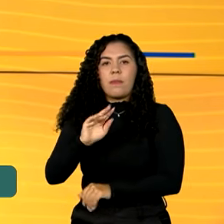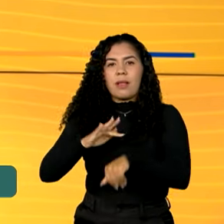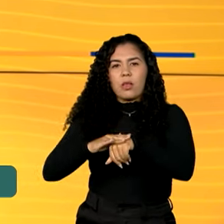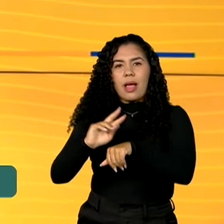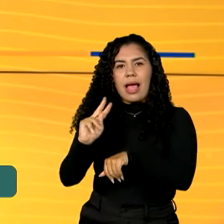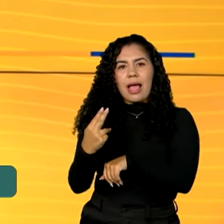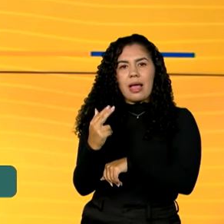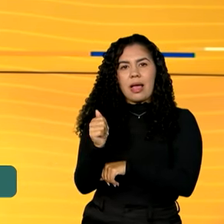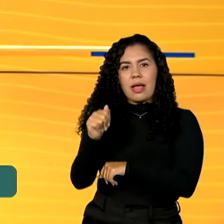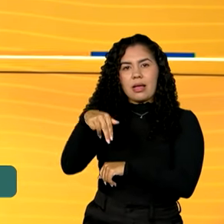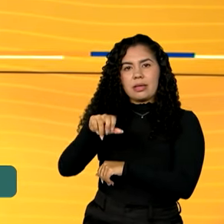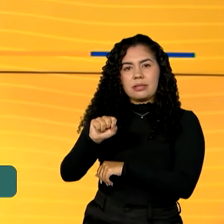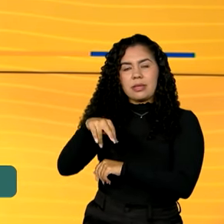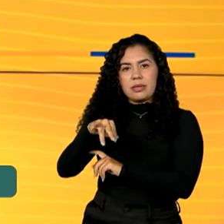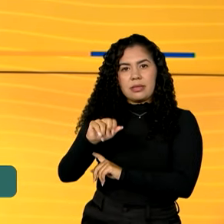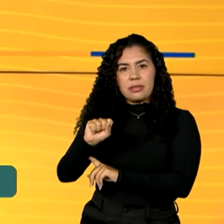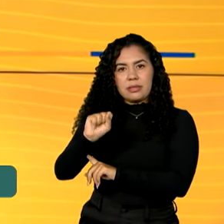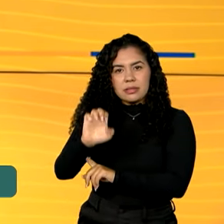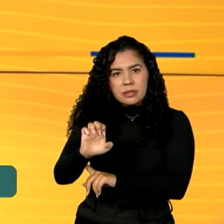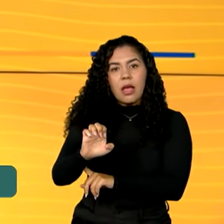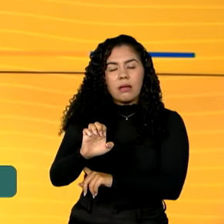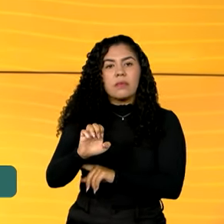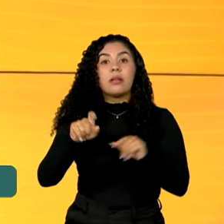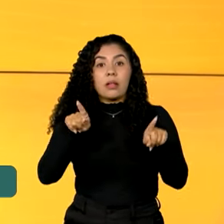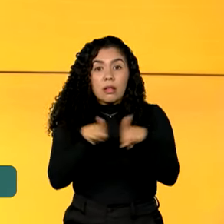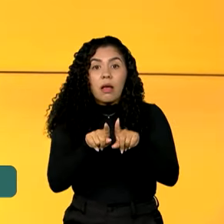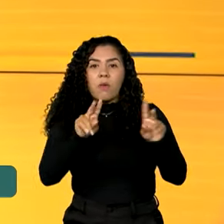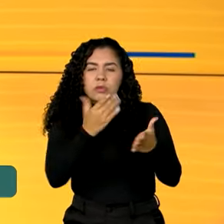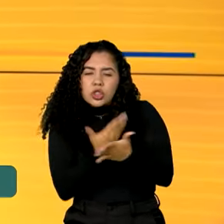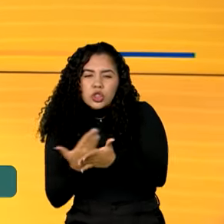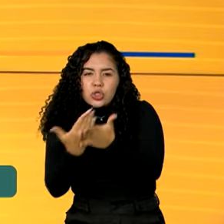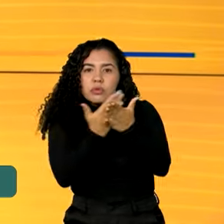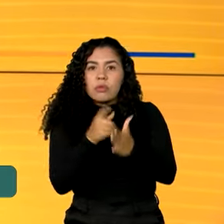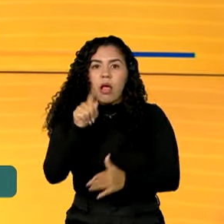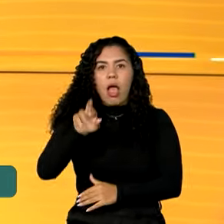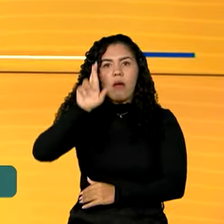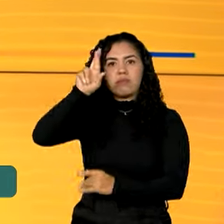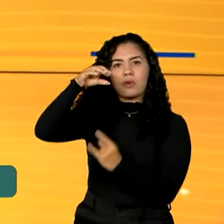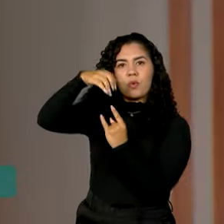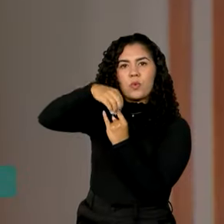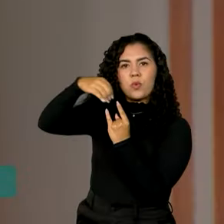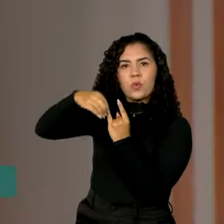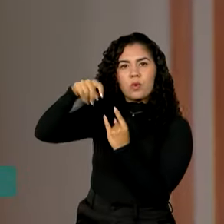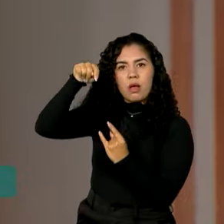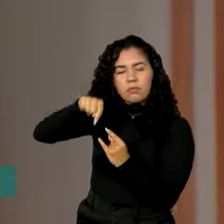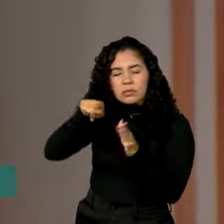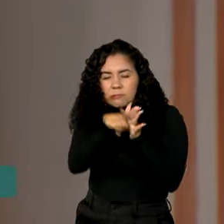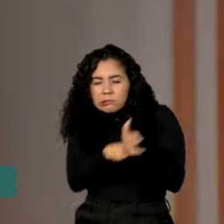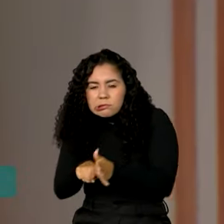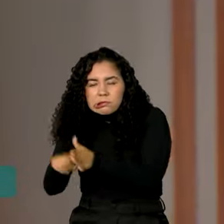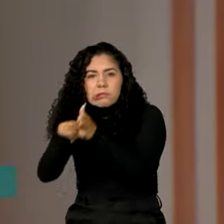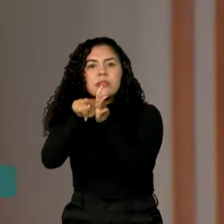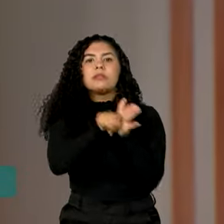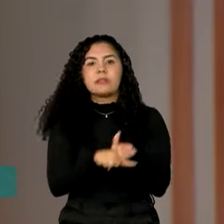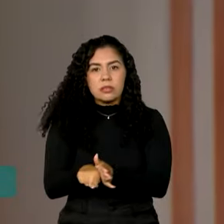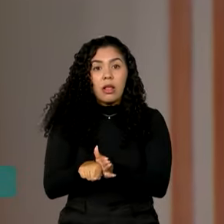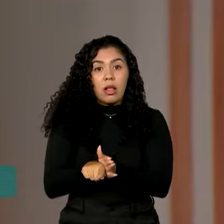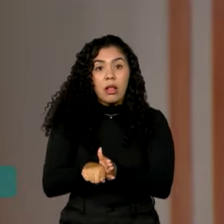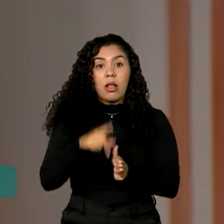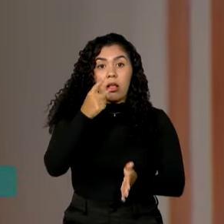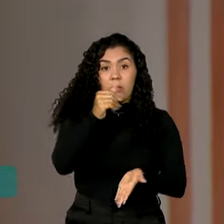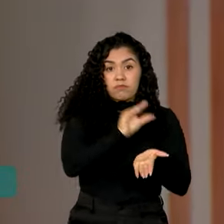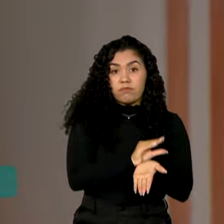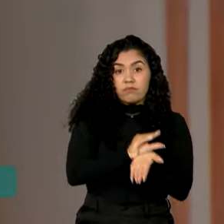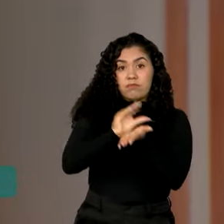Os estudos com a Lepvax serão conduzidos pelo Instituto Oswaldo Cruz. Essas pesquisas são financiadas por